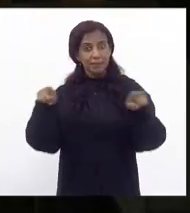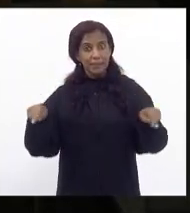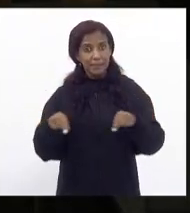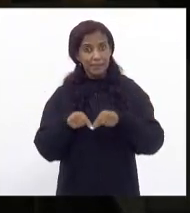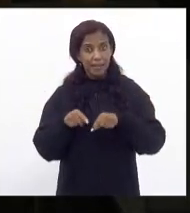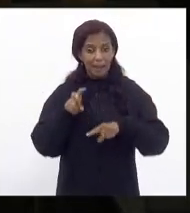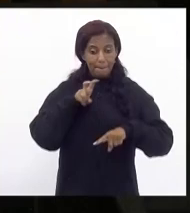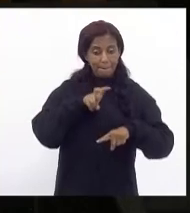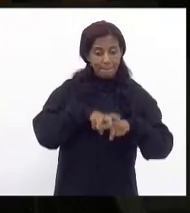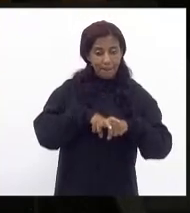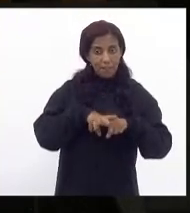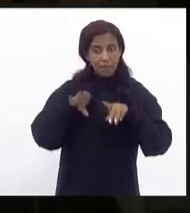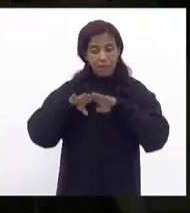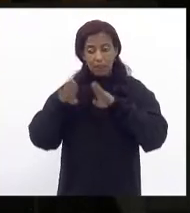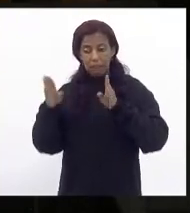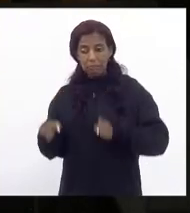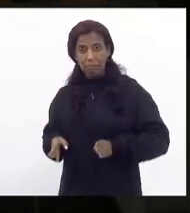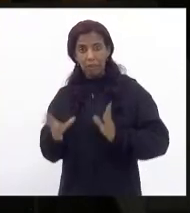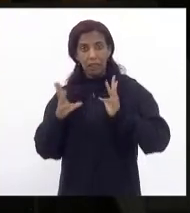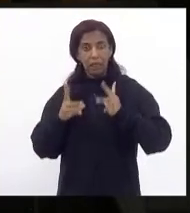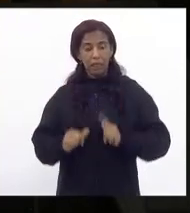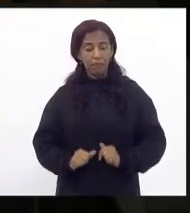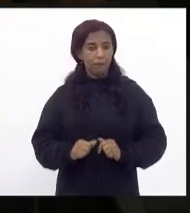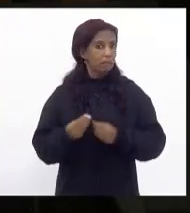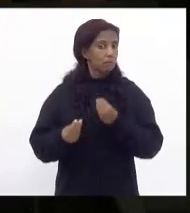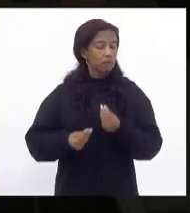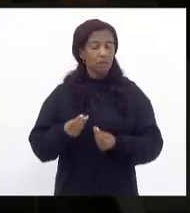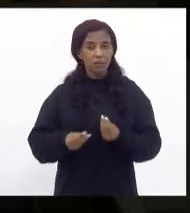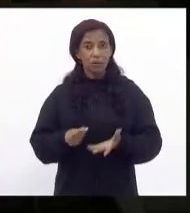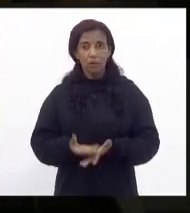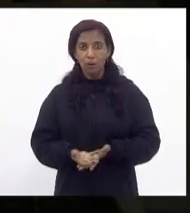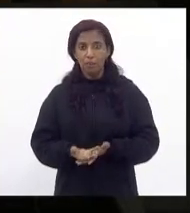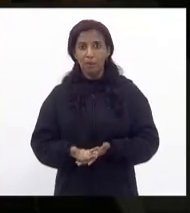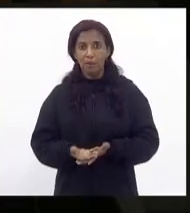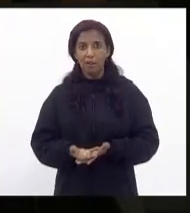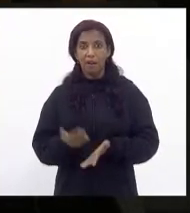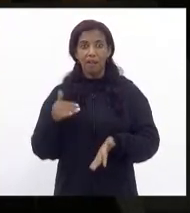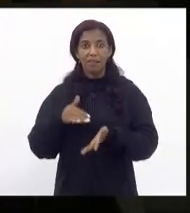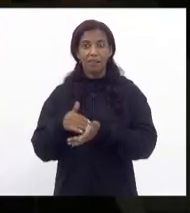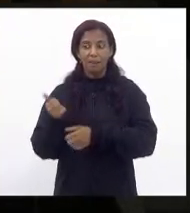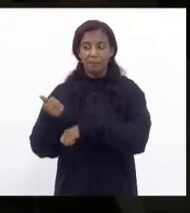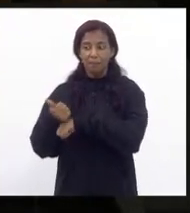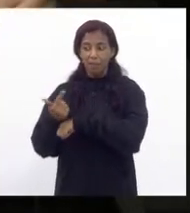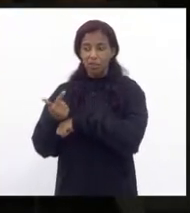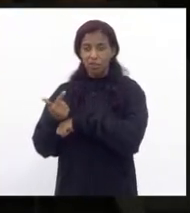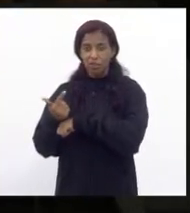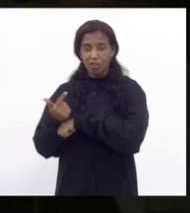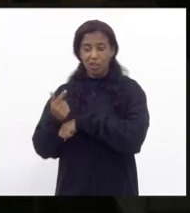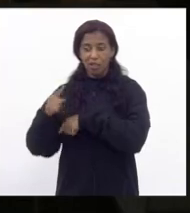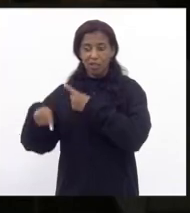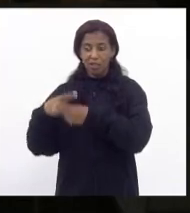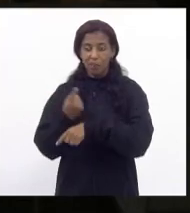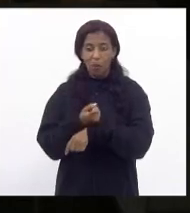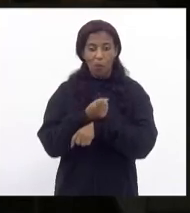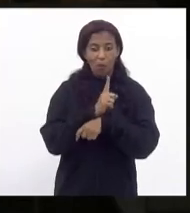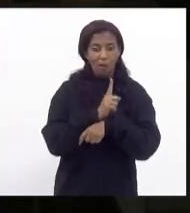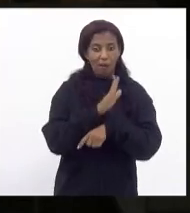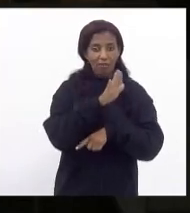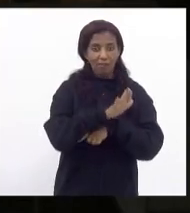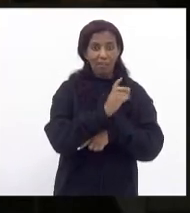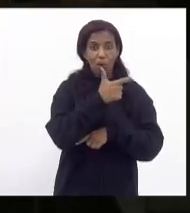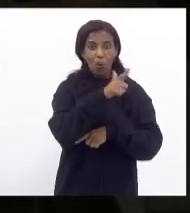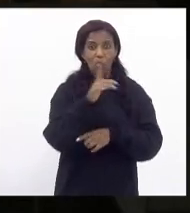carteiras e das mesas escolares pelo menos que serão ocupados até meio dia meio dia e meia e a partir de uma hora uma e meia